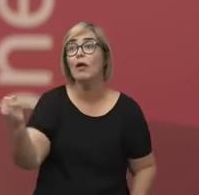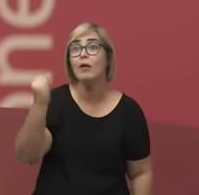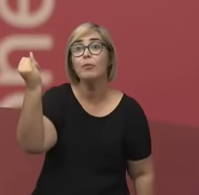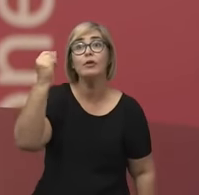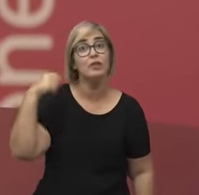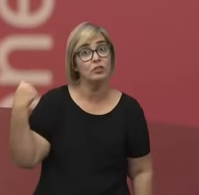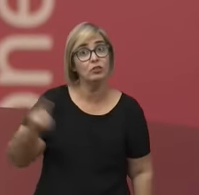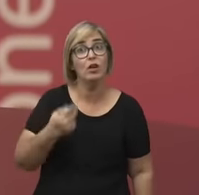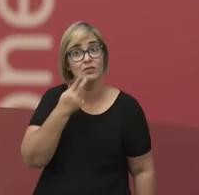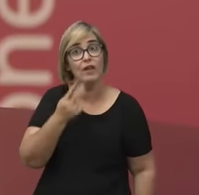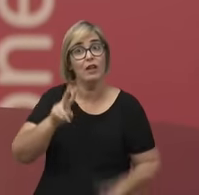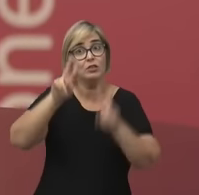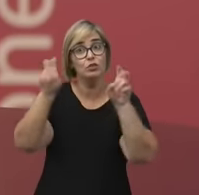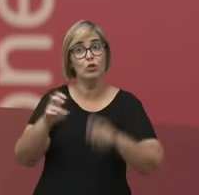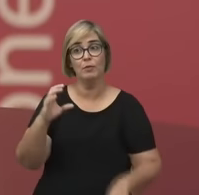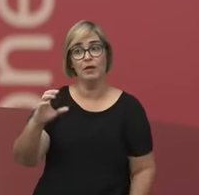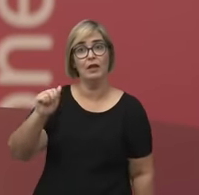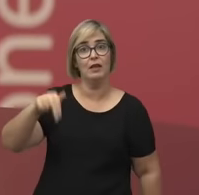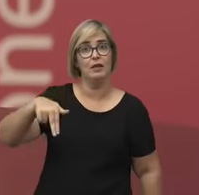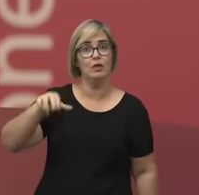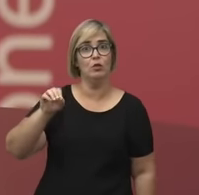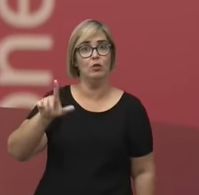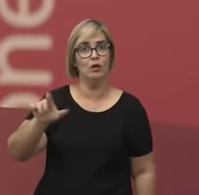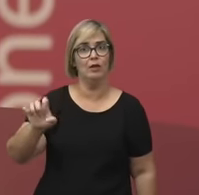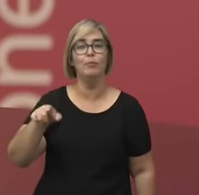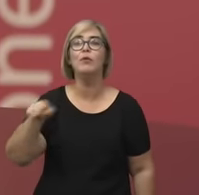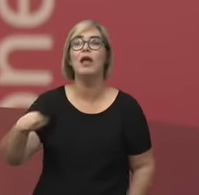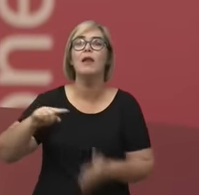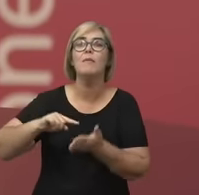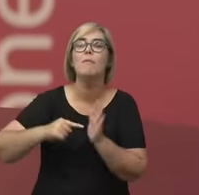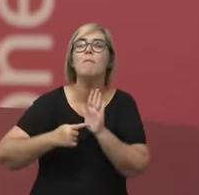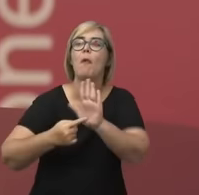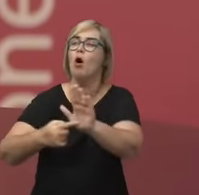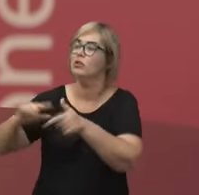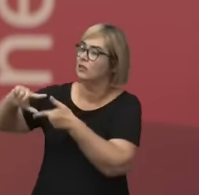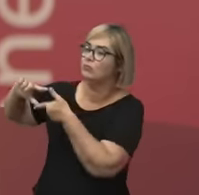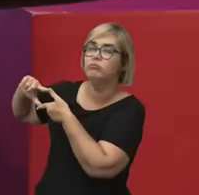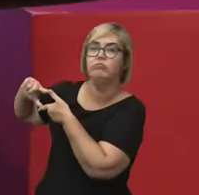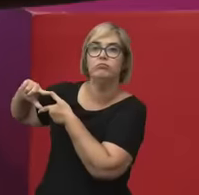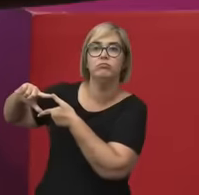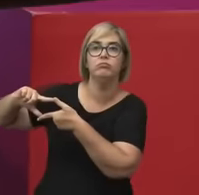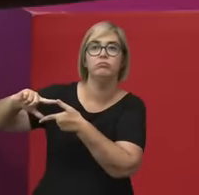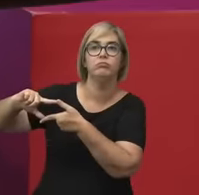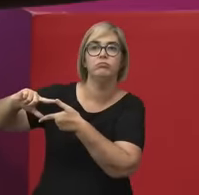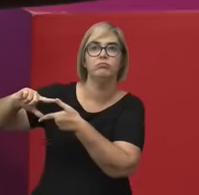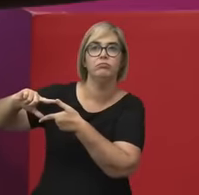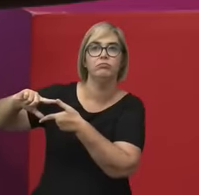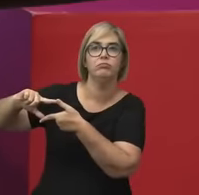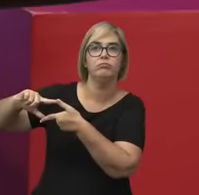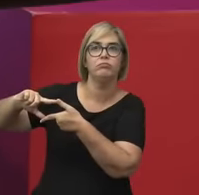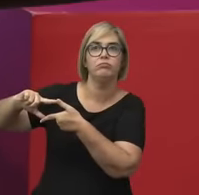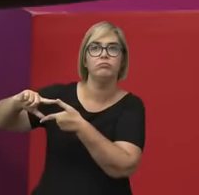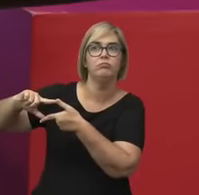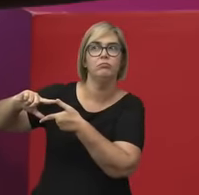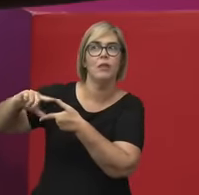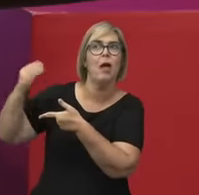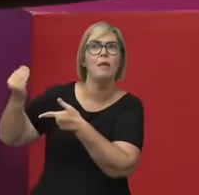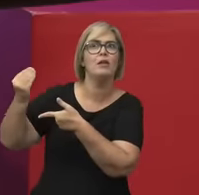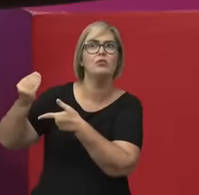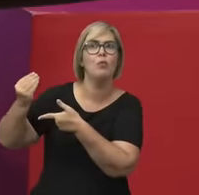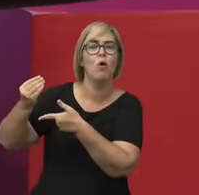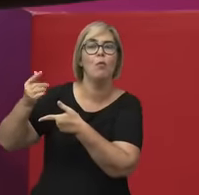porque o cânone traz o tradicional, né? E aí, a partir do momento que a gente se depara com o tradicional, a gente pode, então, fazer uma reflexão crítica